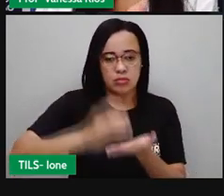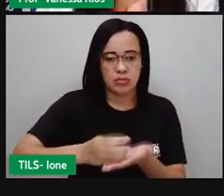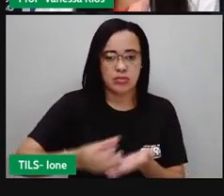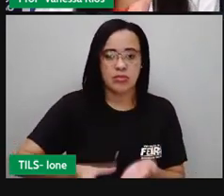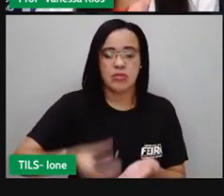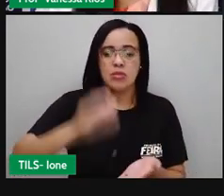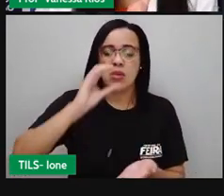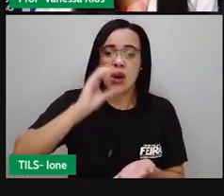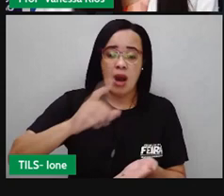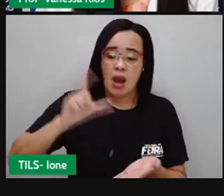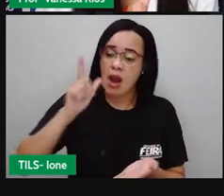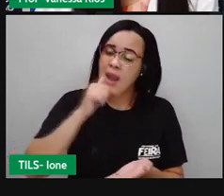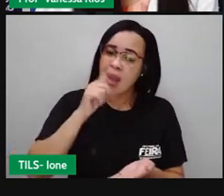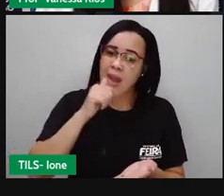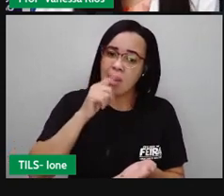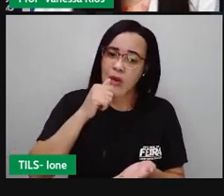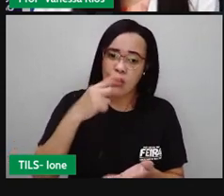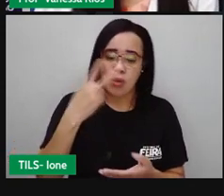cada.